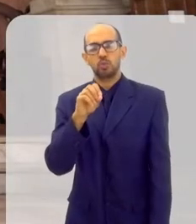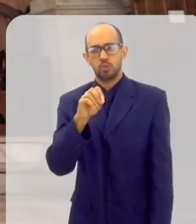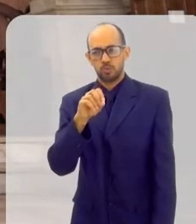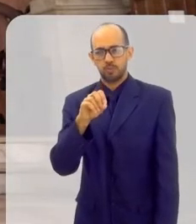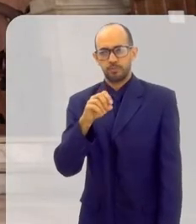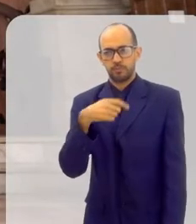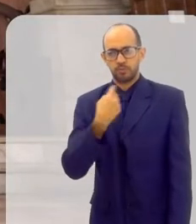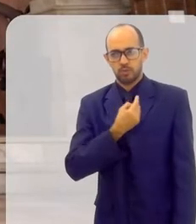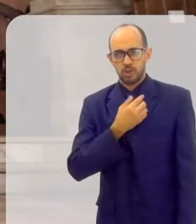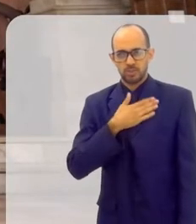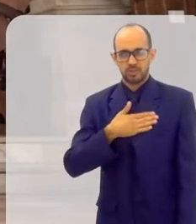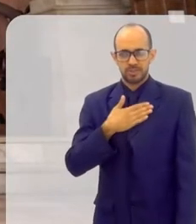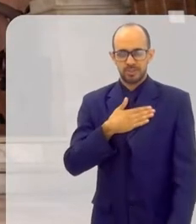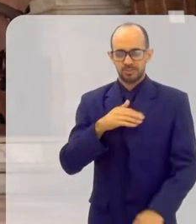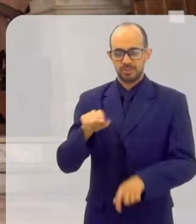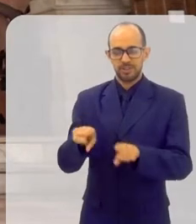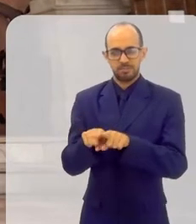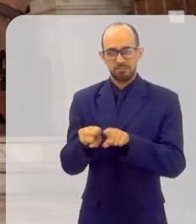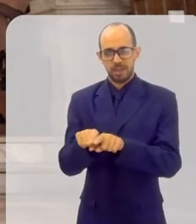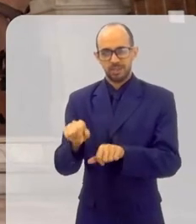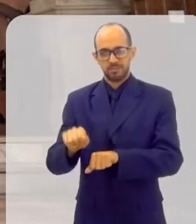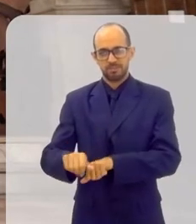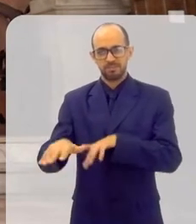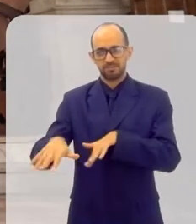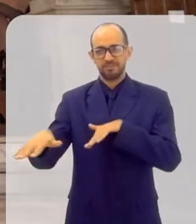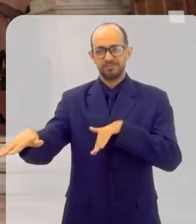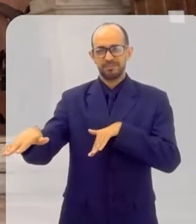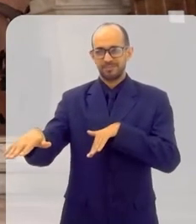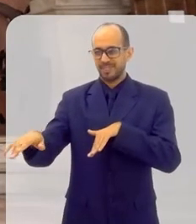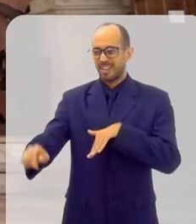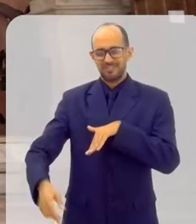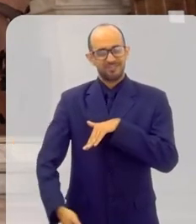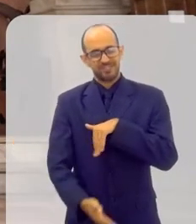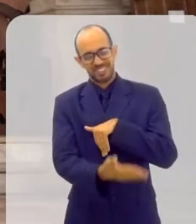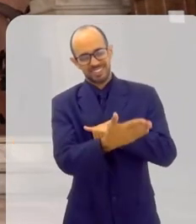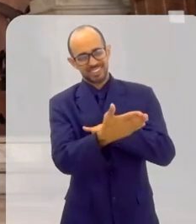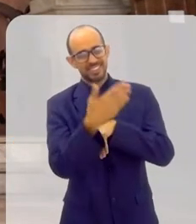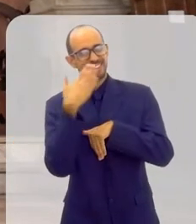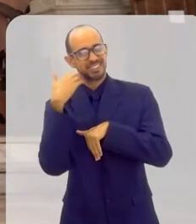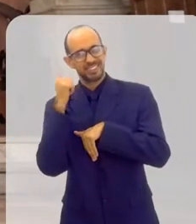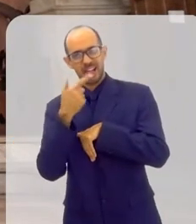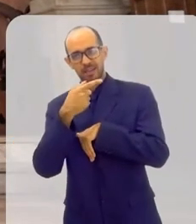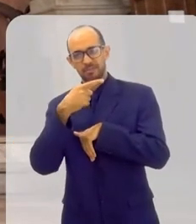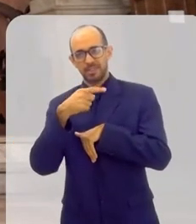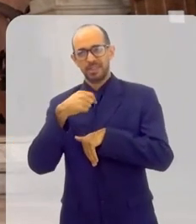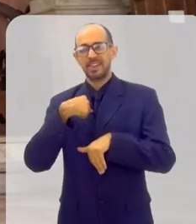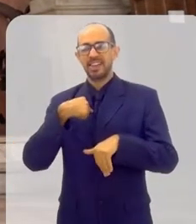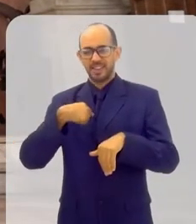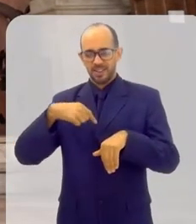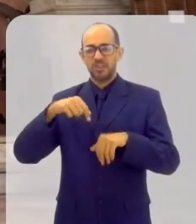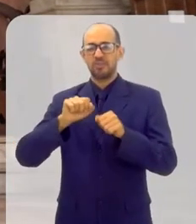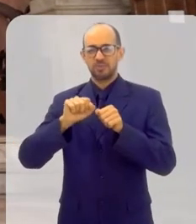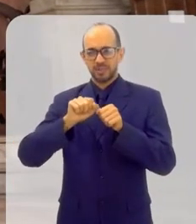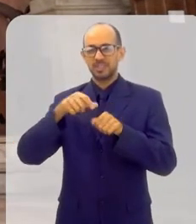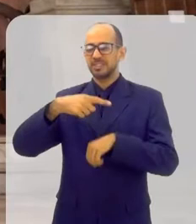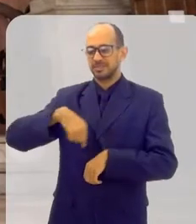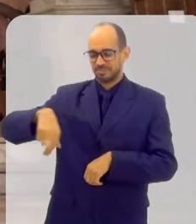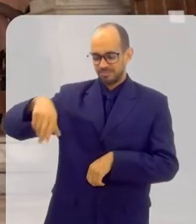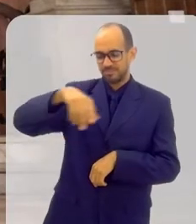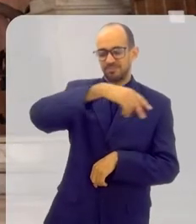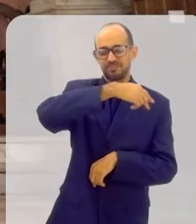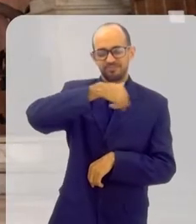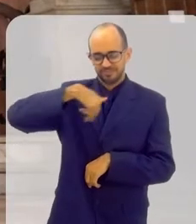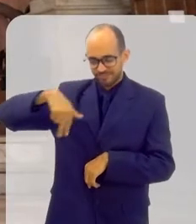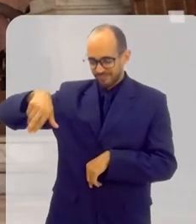graus. E também, como eu disse, nós gostamos muito de procissão. Você esteve na minha ordenação, você sabe. Eu dei o quê? Três voltas em